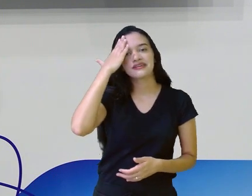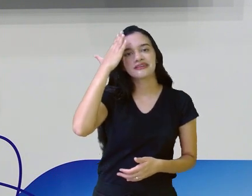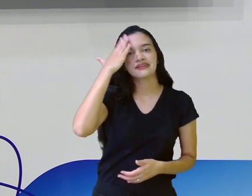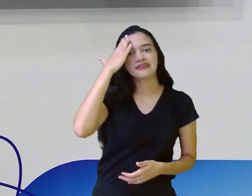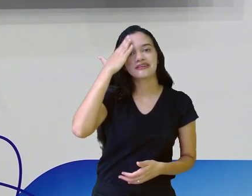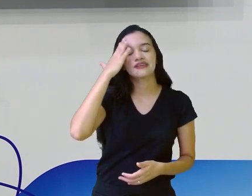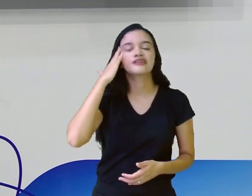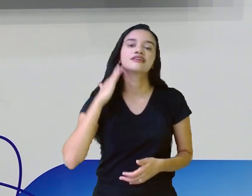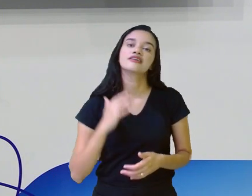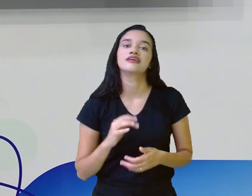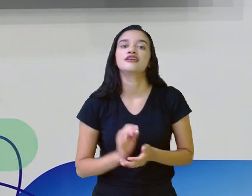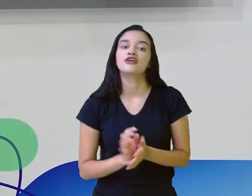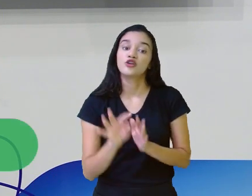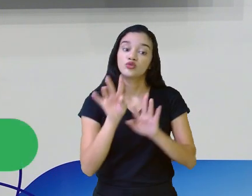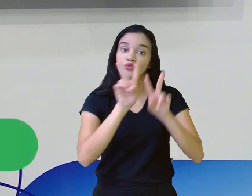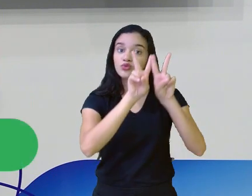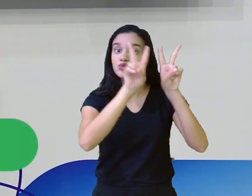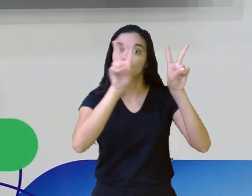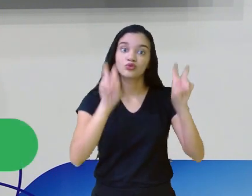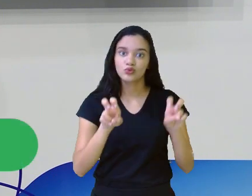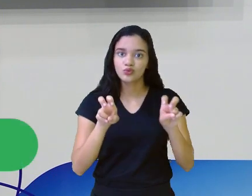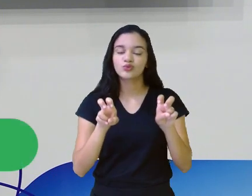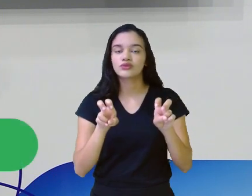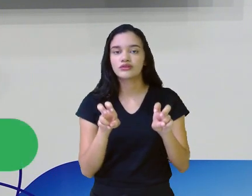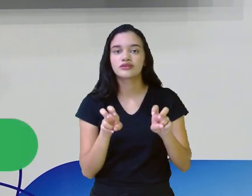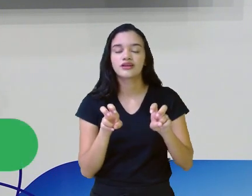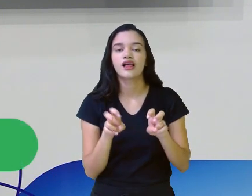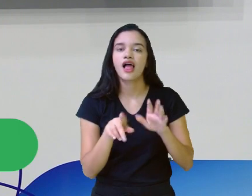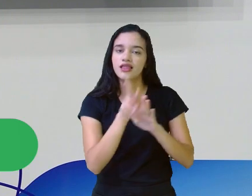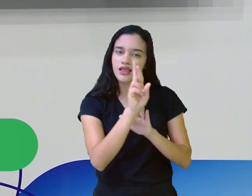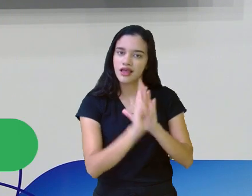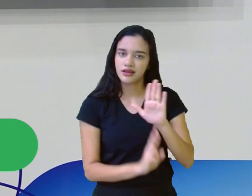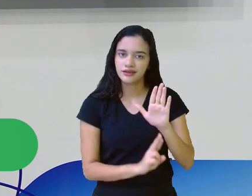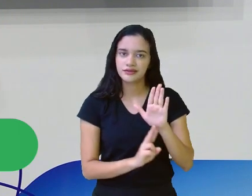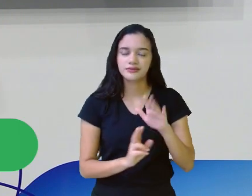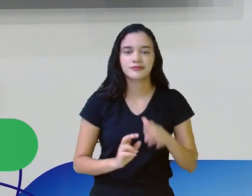aplicação do tema ali, daquela regra.